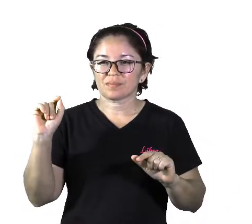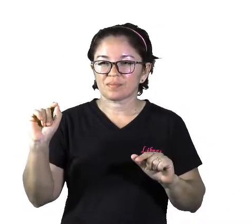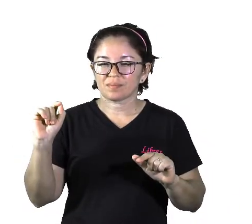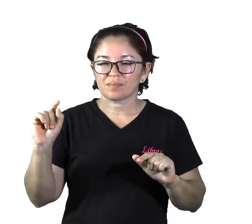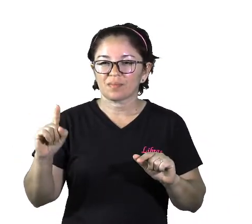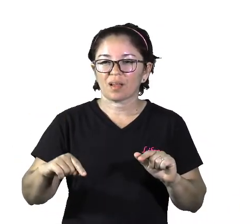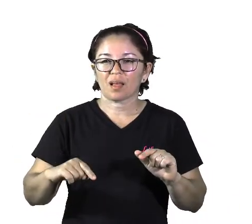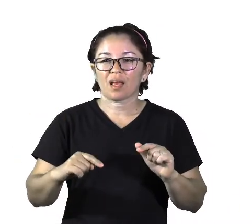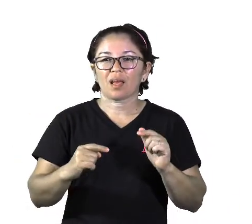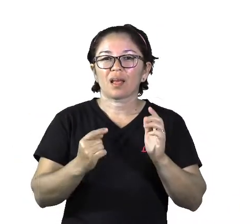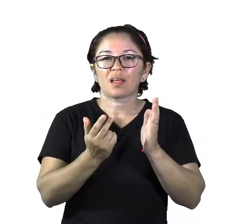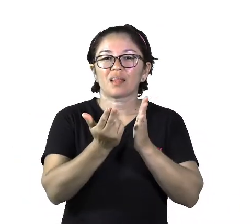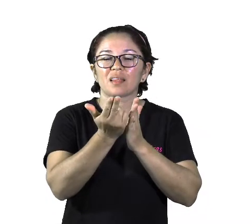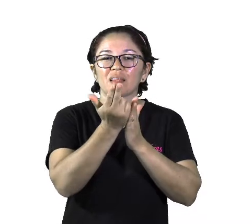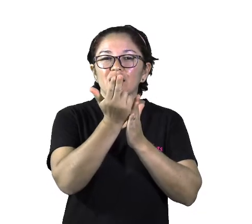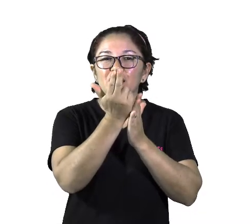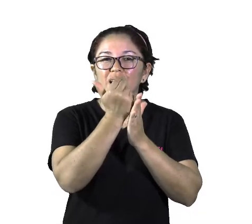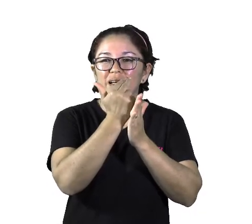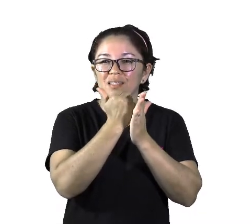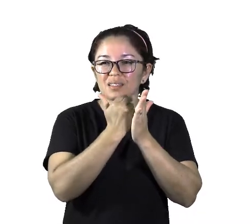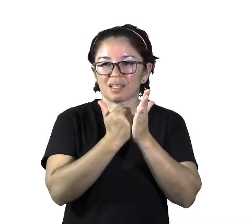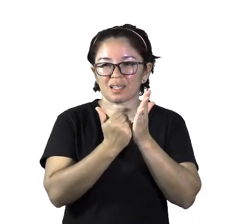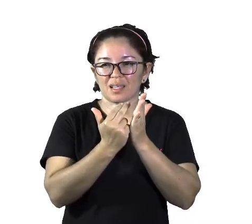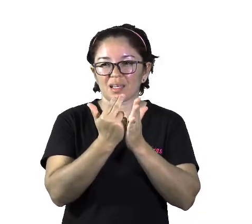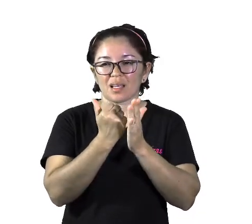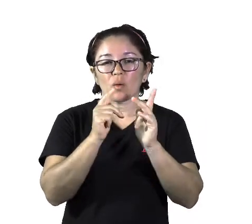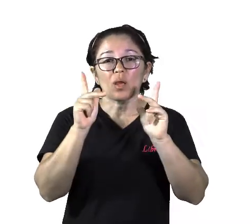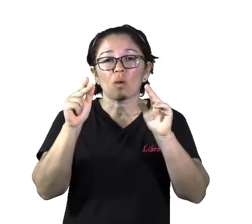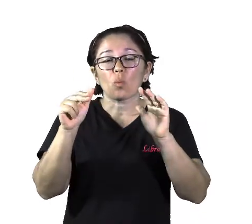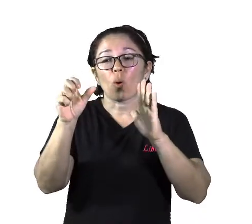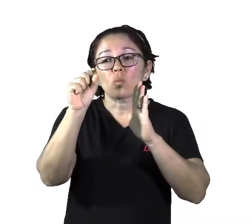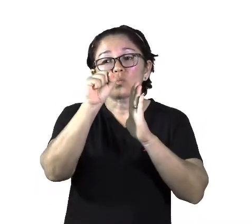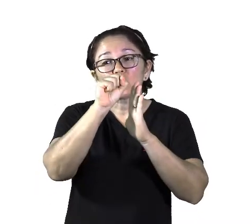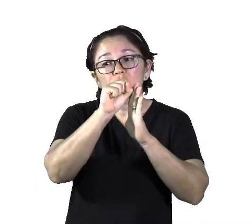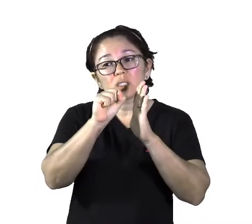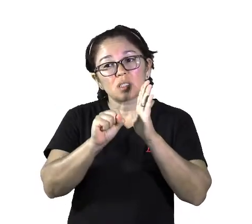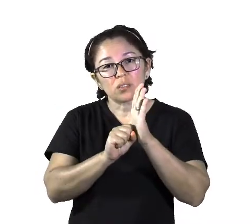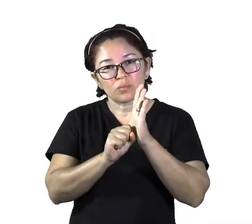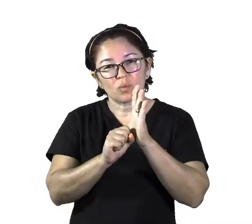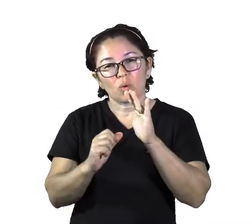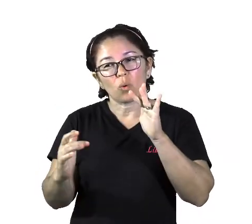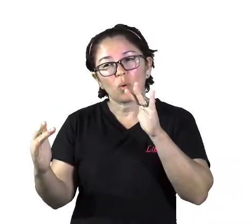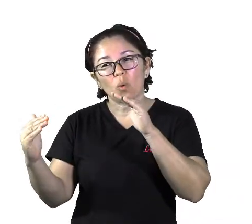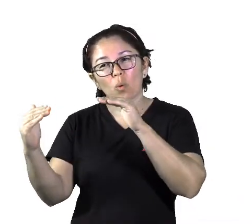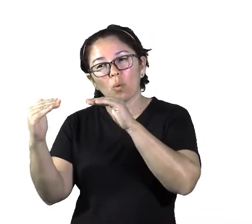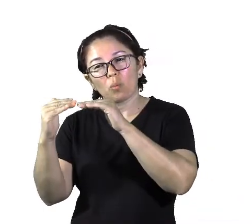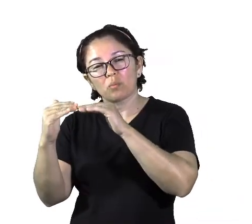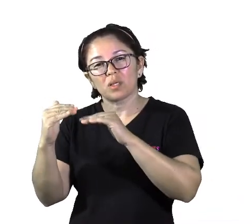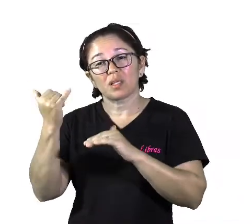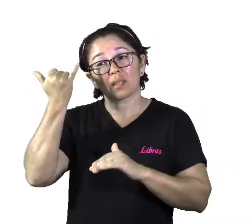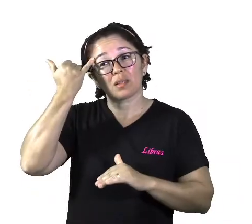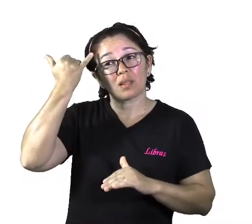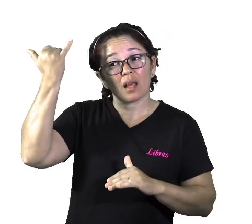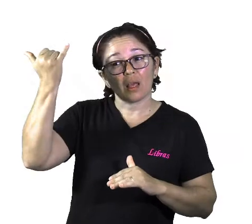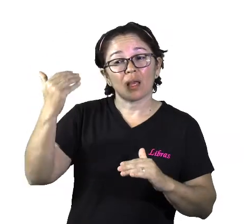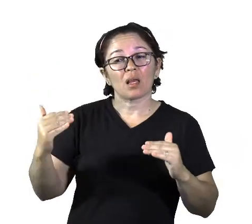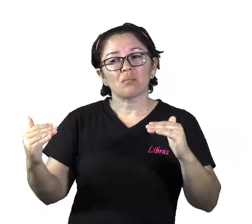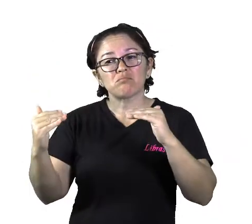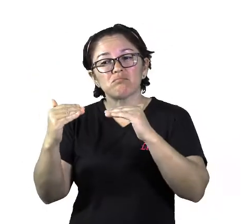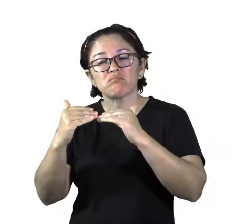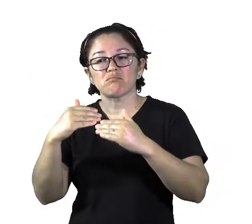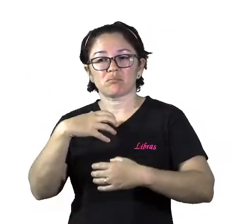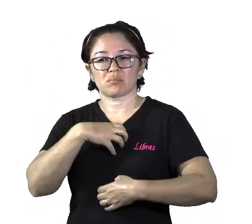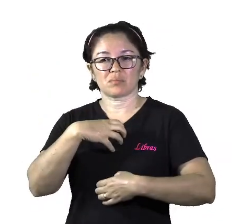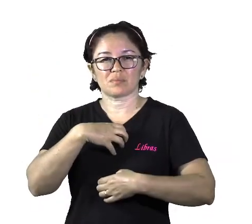ideográficos, que são imagens e figuras que representam ideias e sentimentos. Eles eram registrados ali em placas de